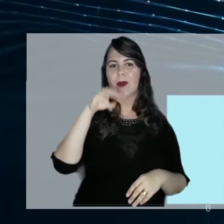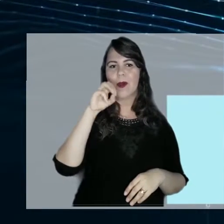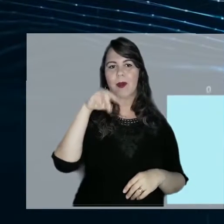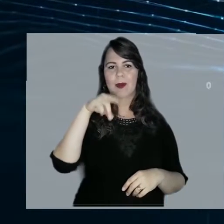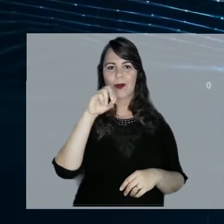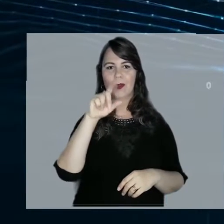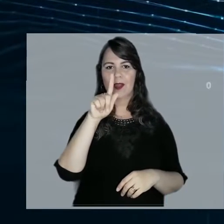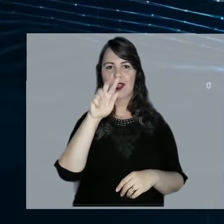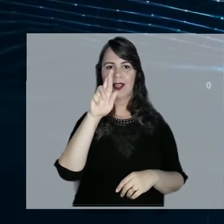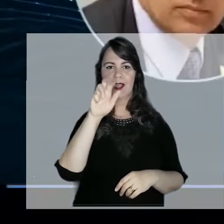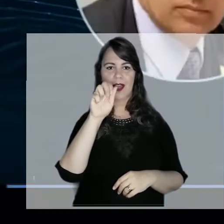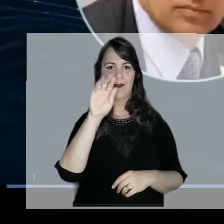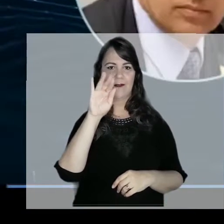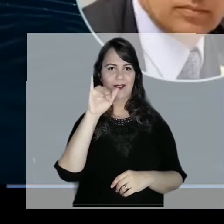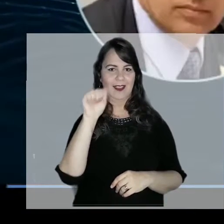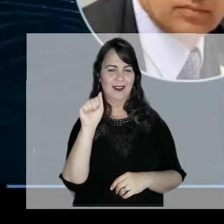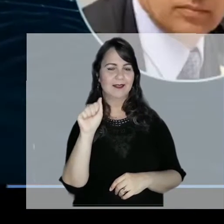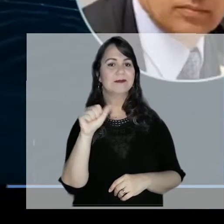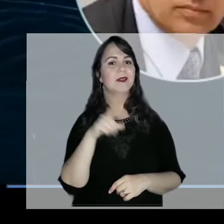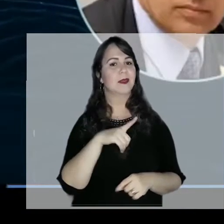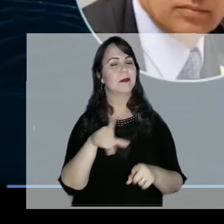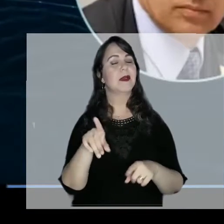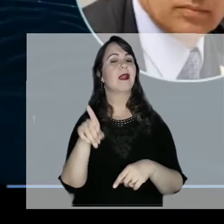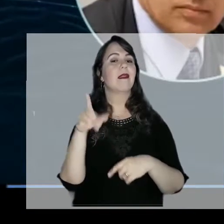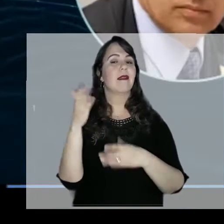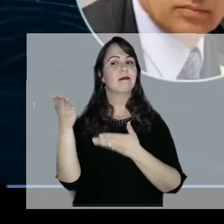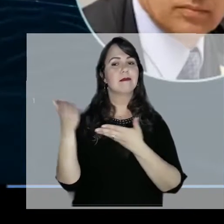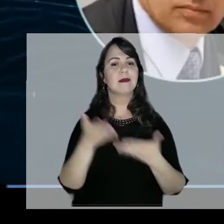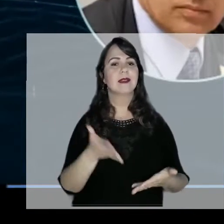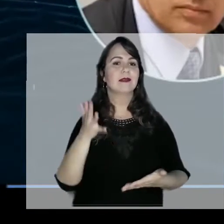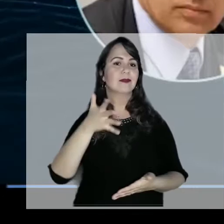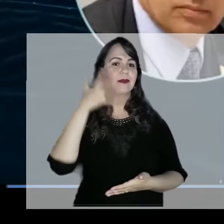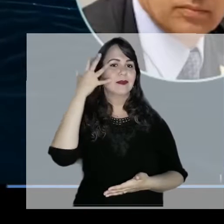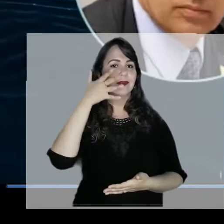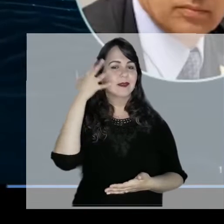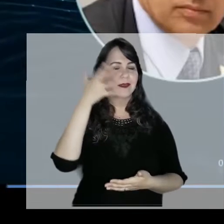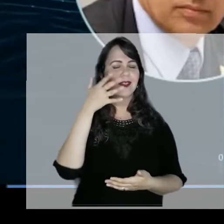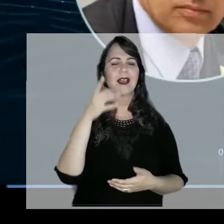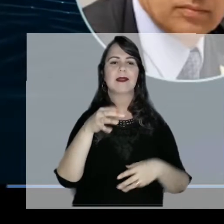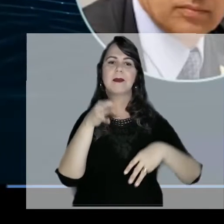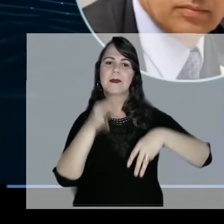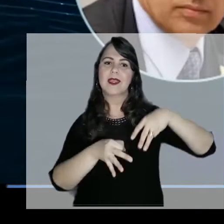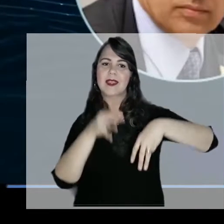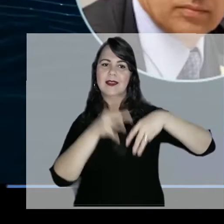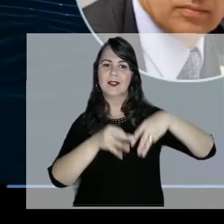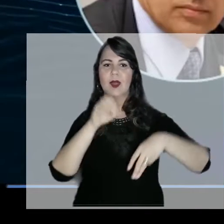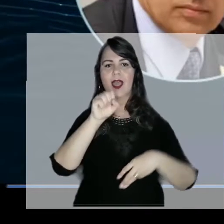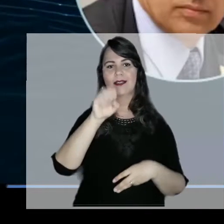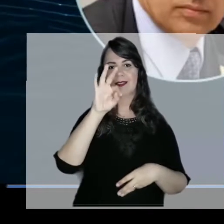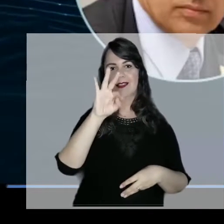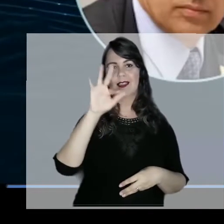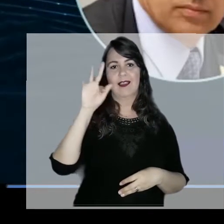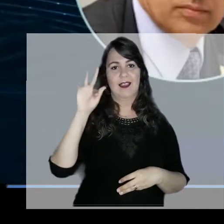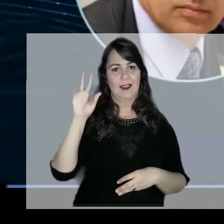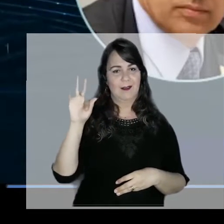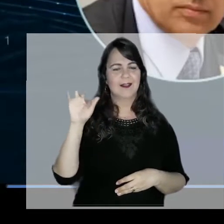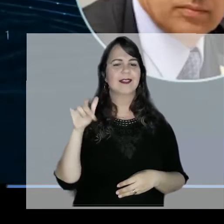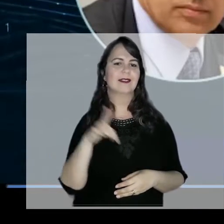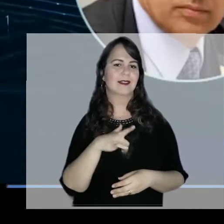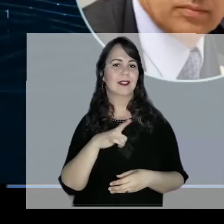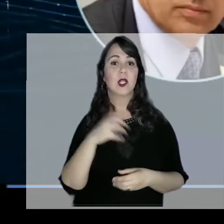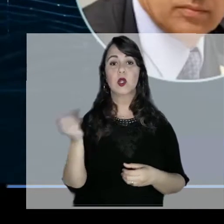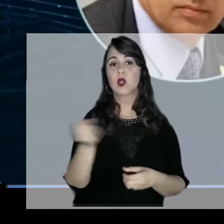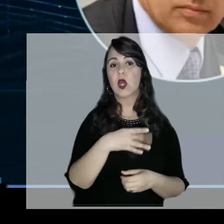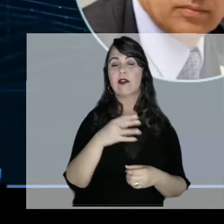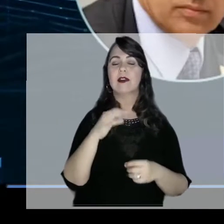Alexandre de Moraes, Ministro do STF, abordando o tema A Importância da Gestão